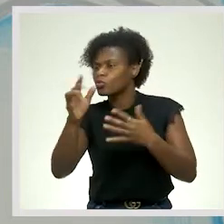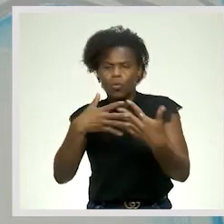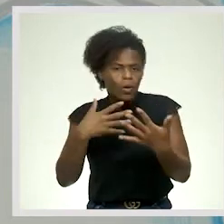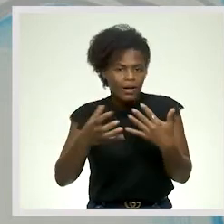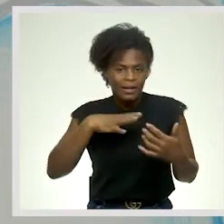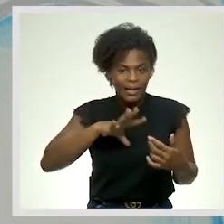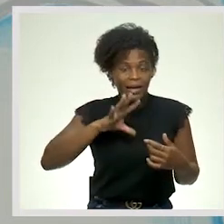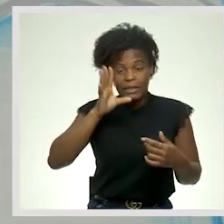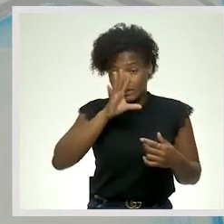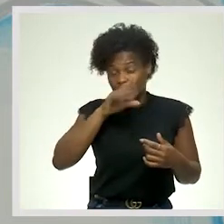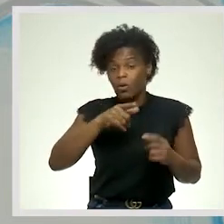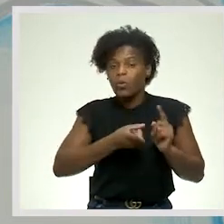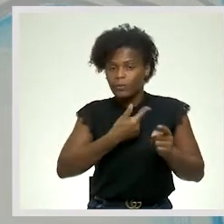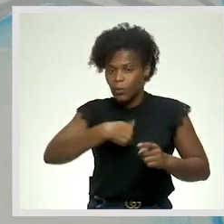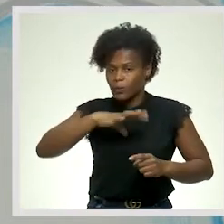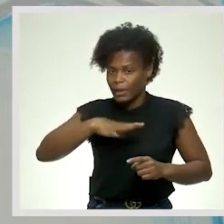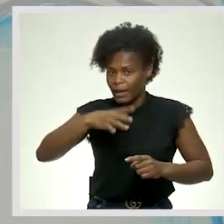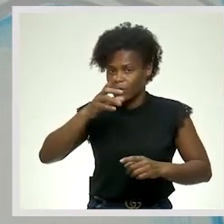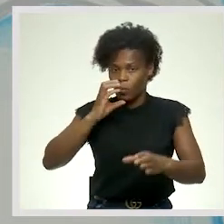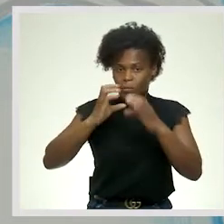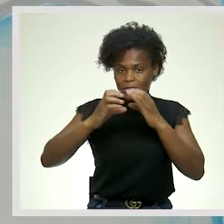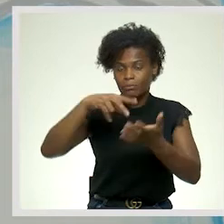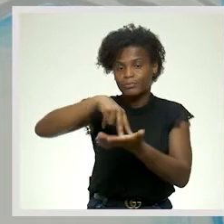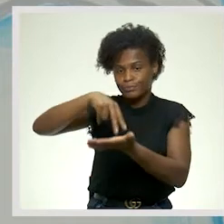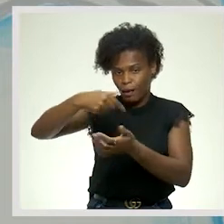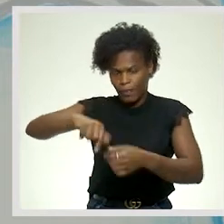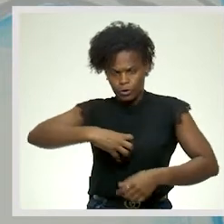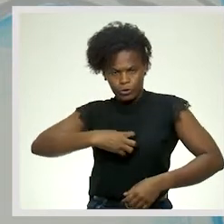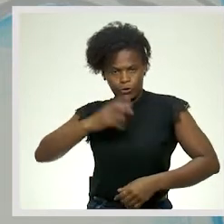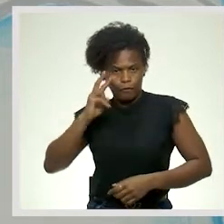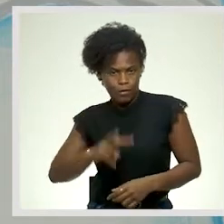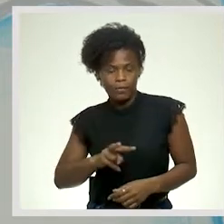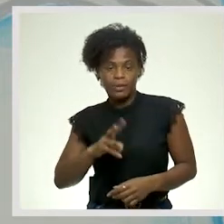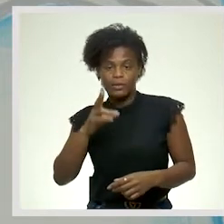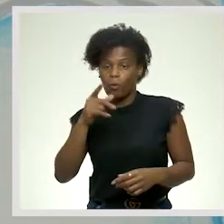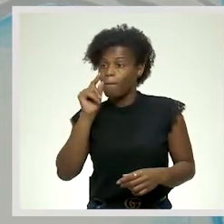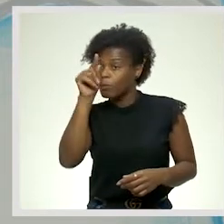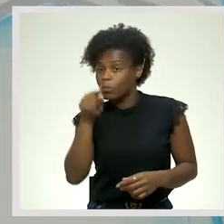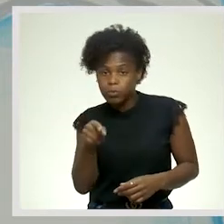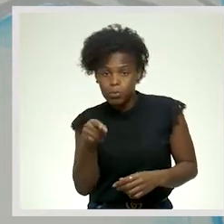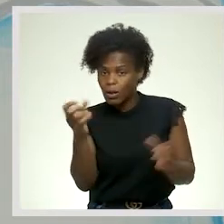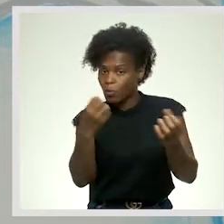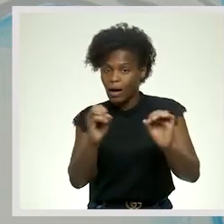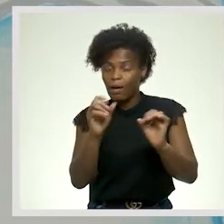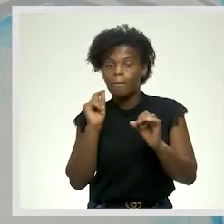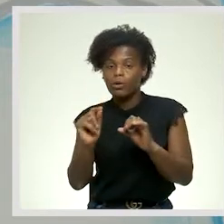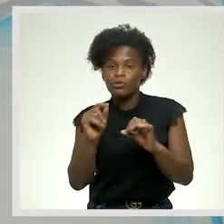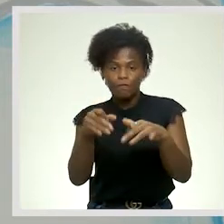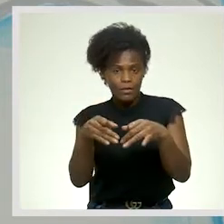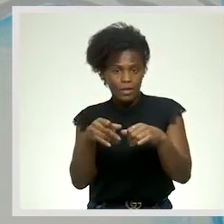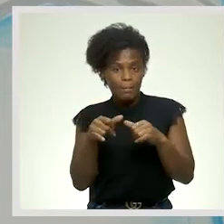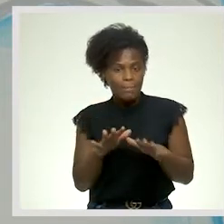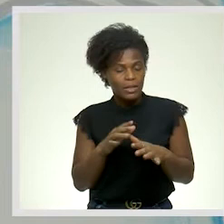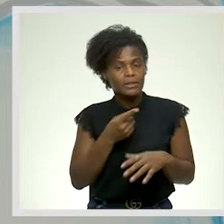desde que a intenção comunicativa está presente ali. Portanto, não traz ponto de exclamação, traz um ponto final, mas